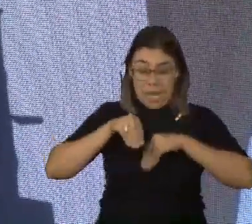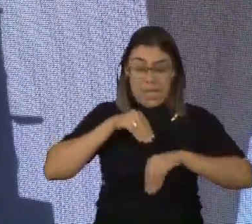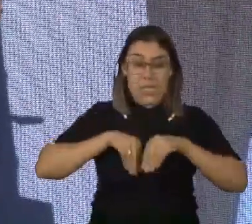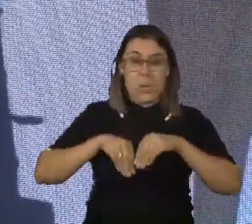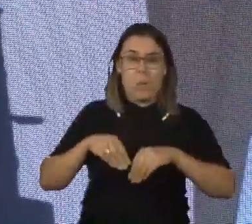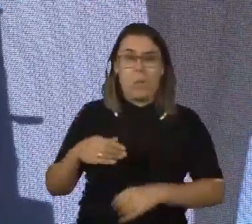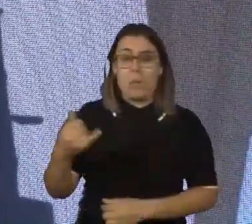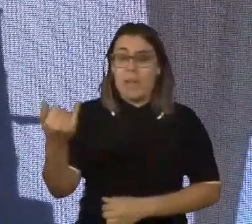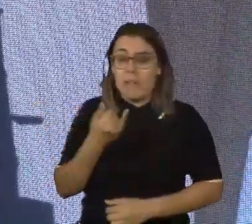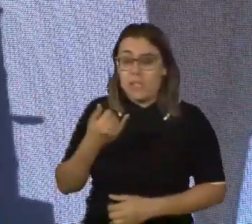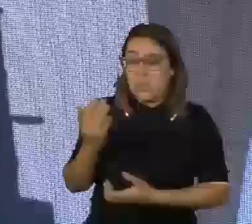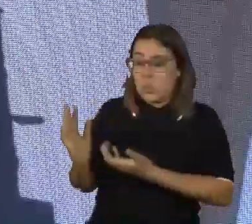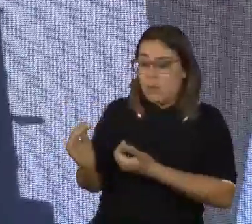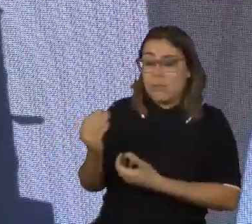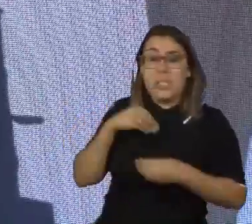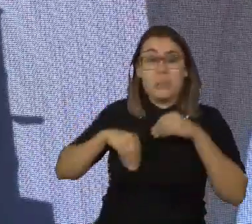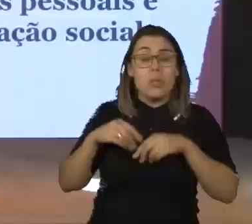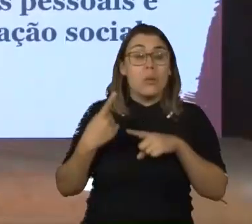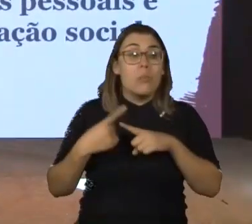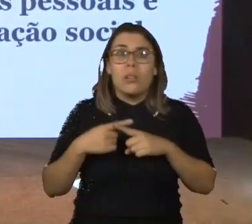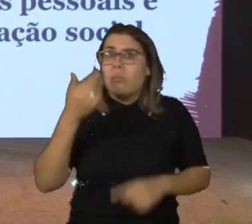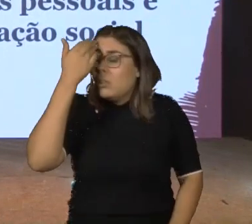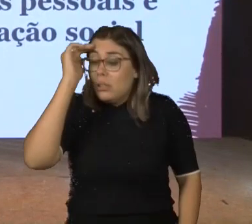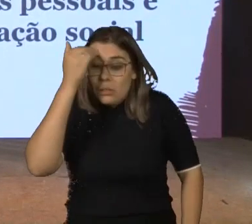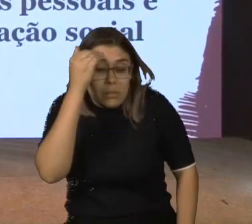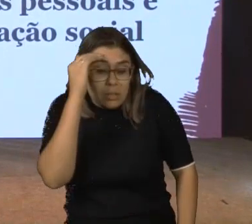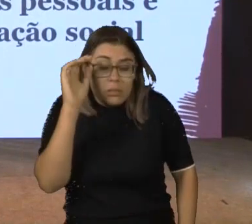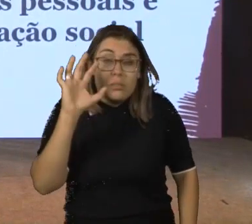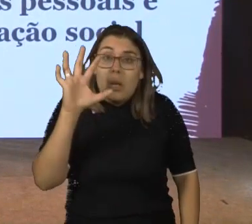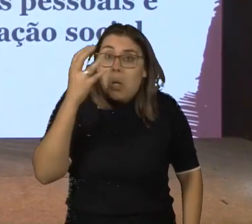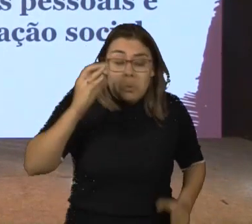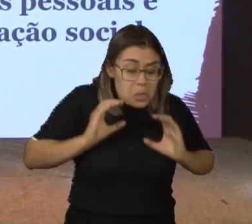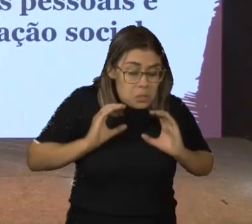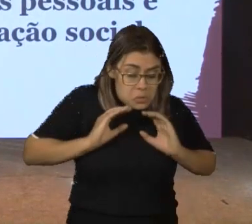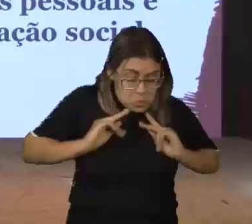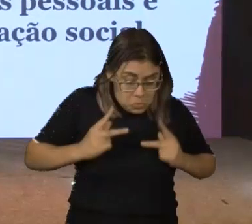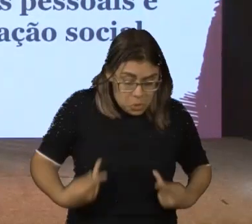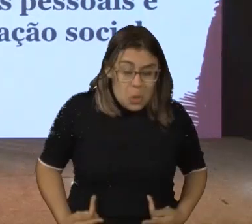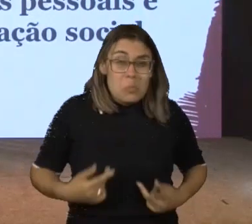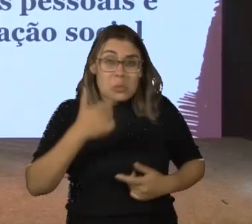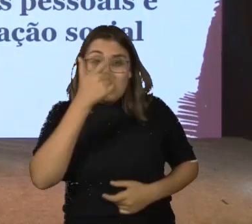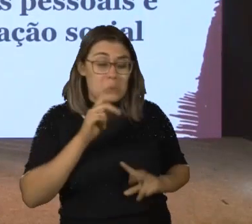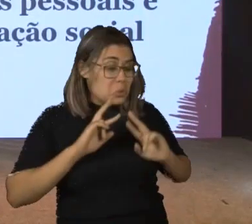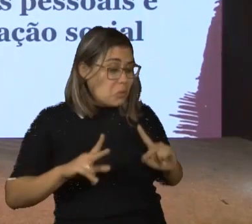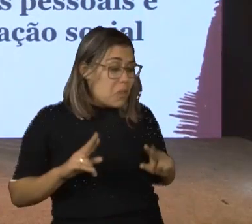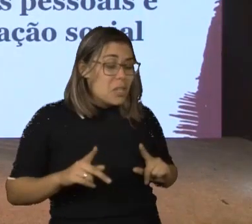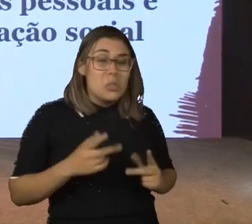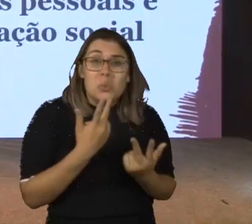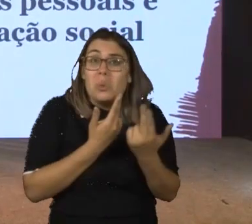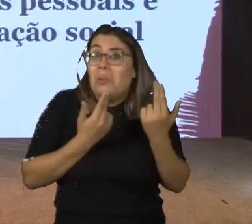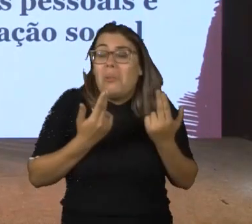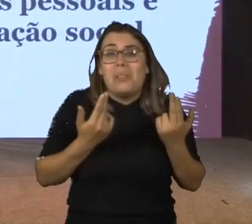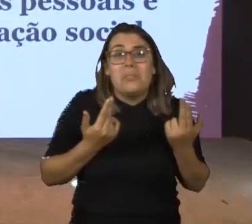muito a ver porque não entende o que está acontecendo no corpo. Eu não sei o que acontece no meu corpo, eu estou diferente, eu não sou mais a mesma pessoa.